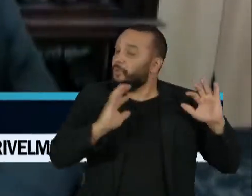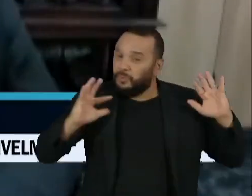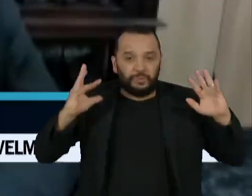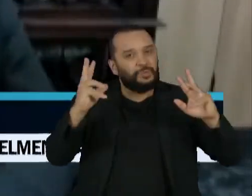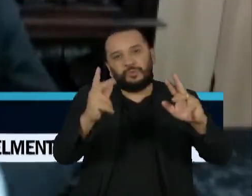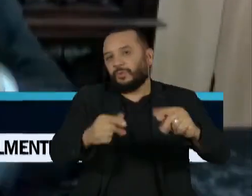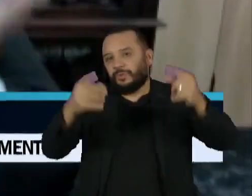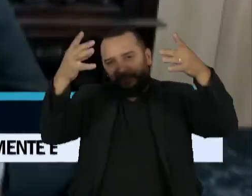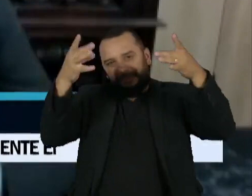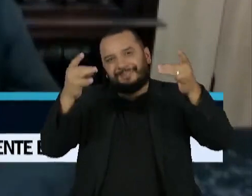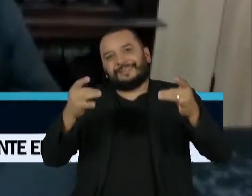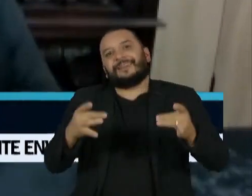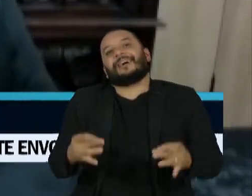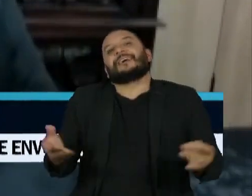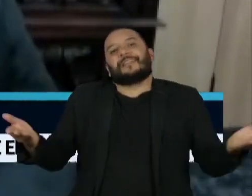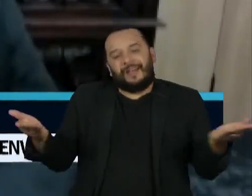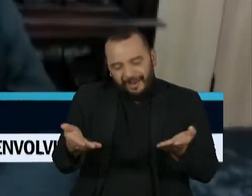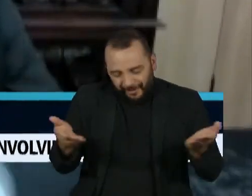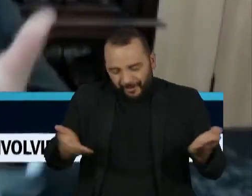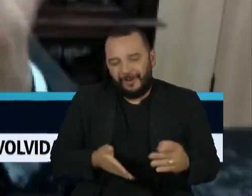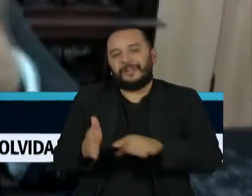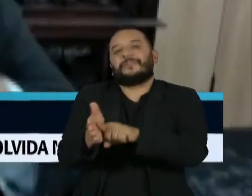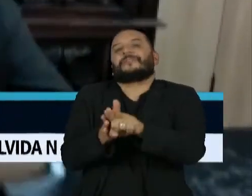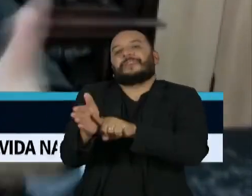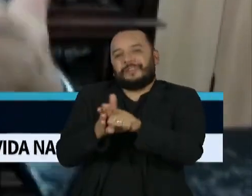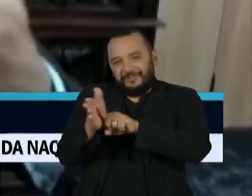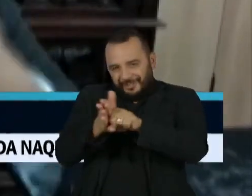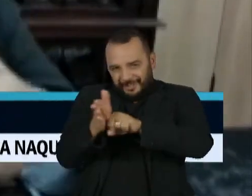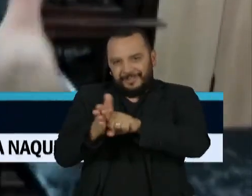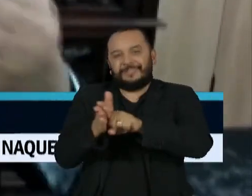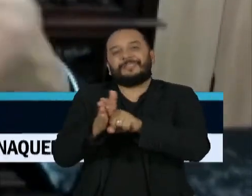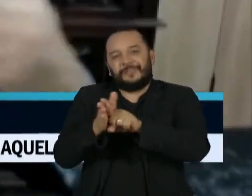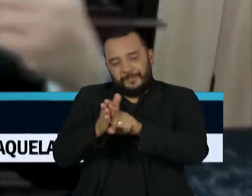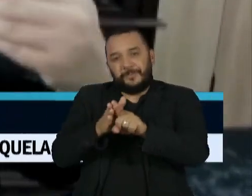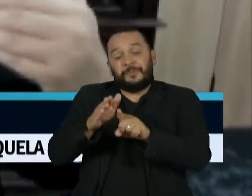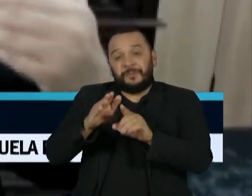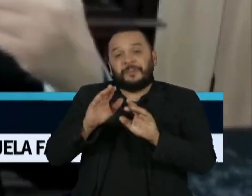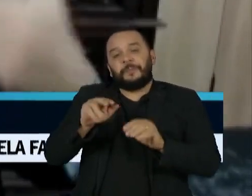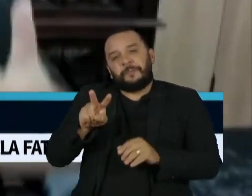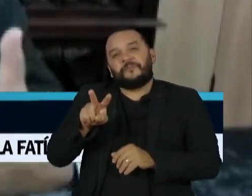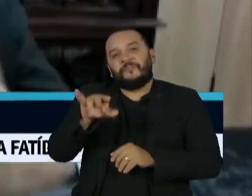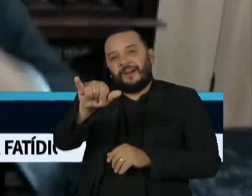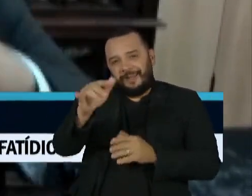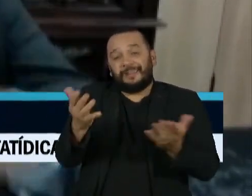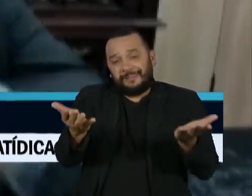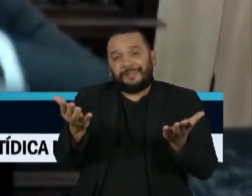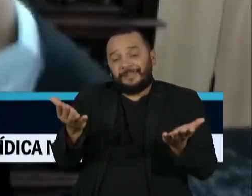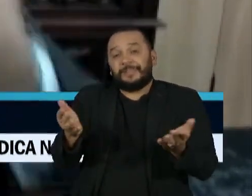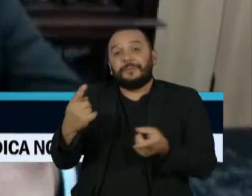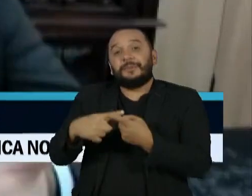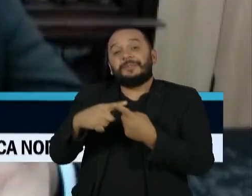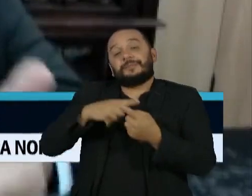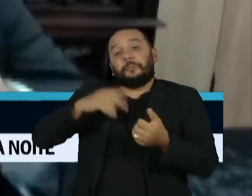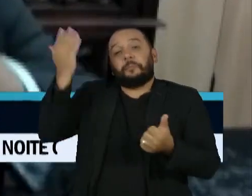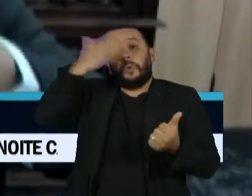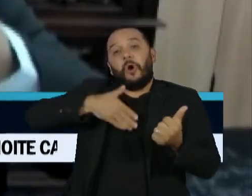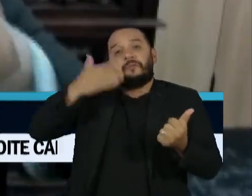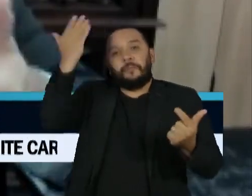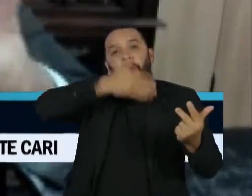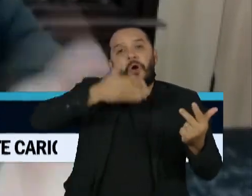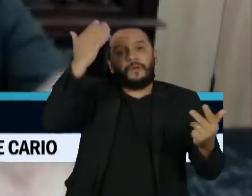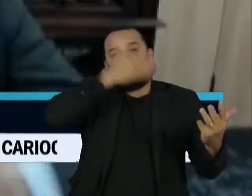uma outra fase da investigação, em que se parte da autoria material para chegar